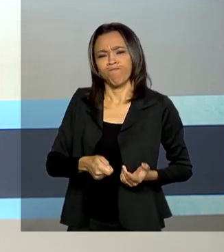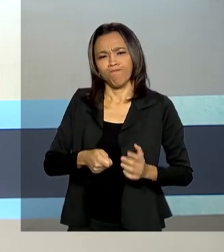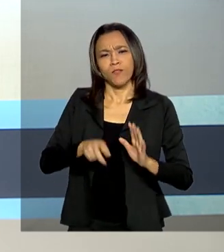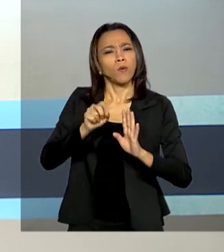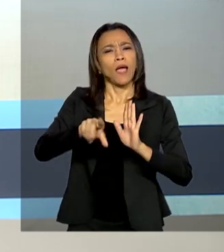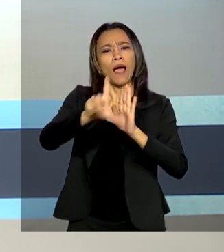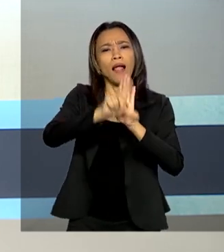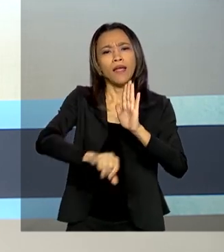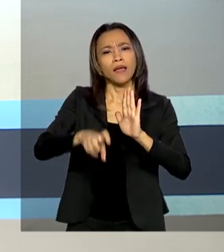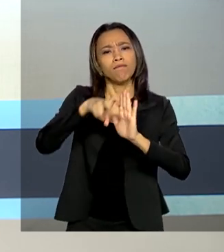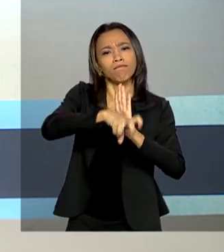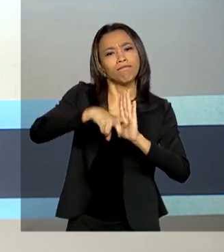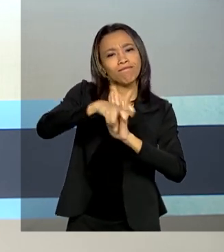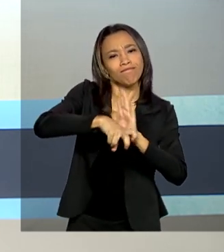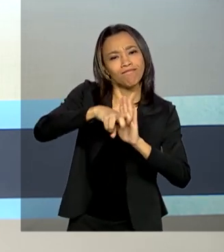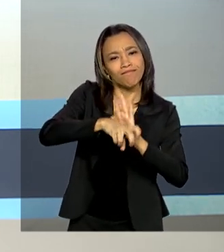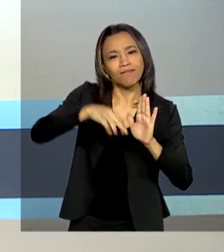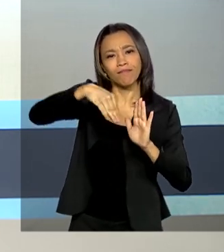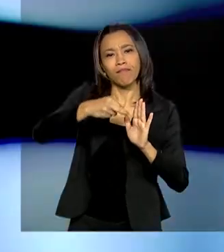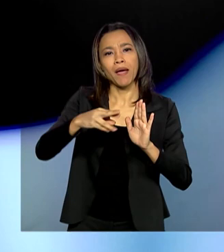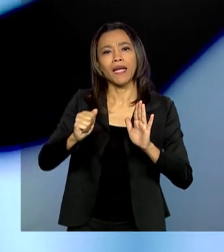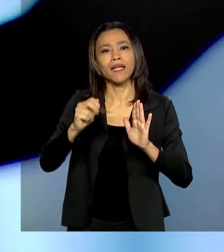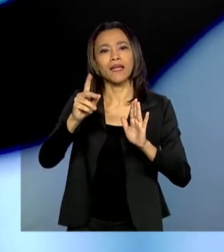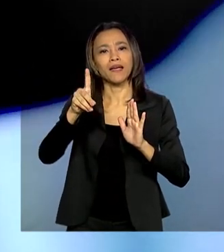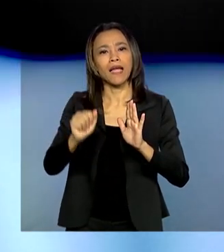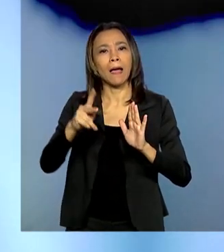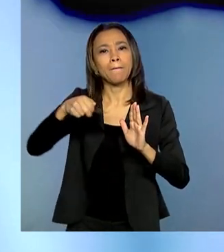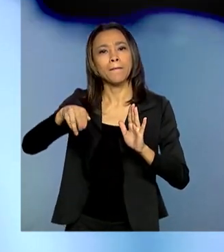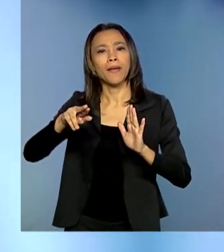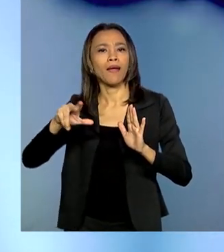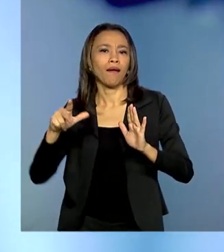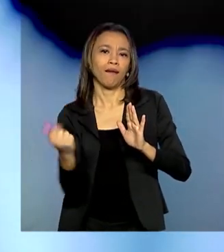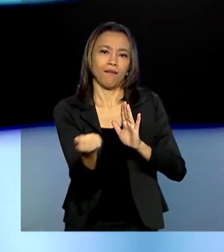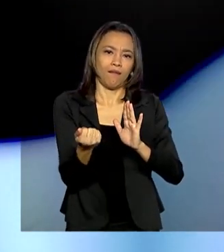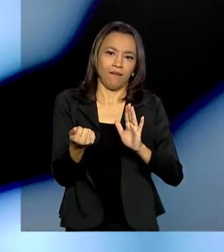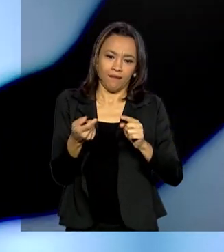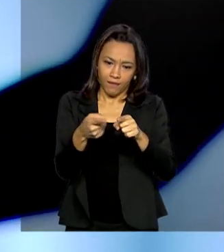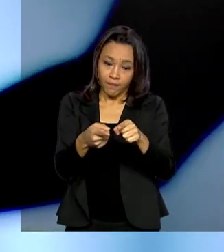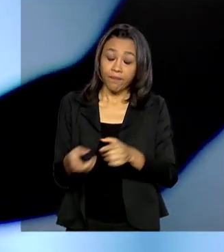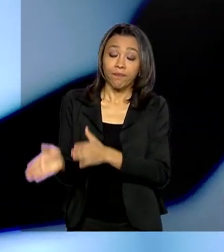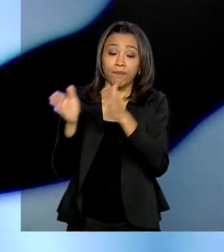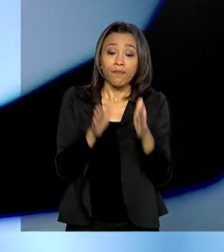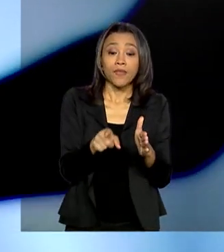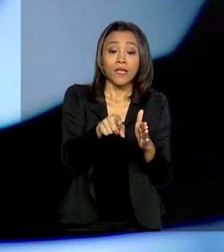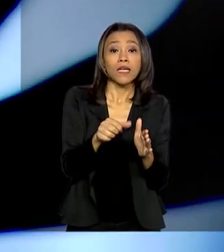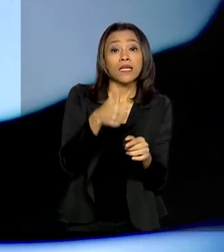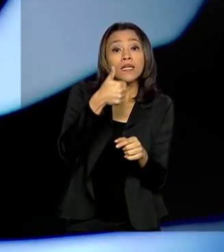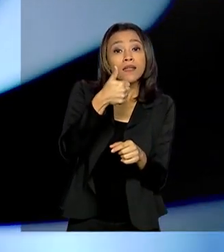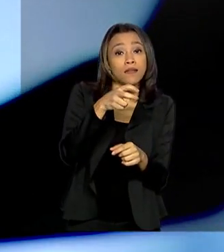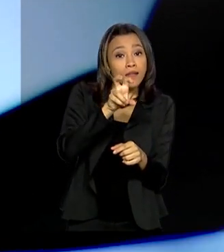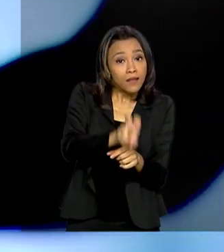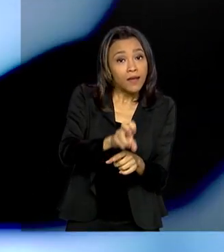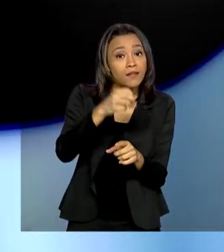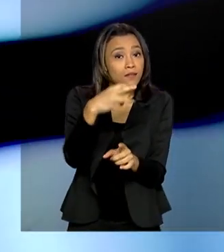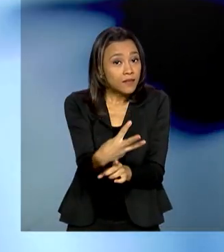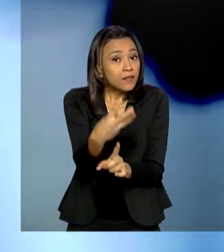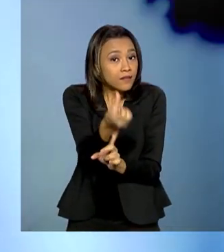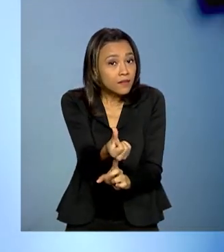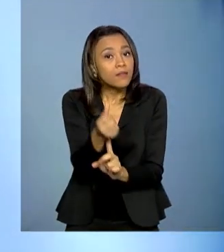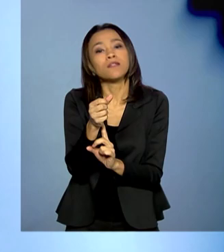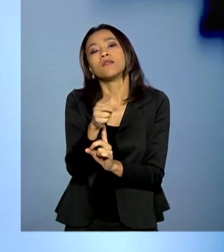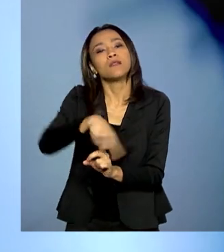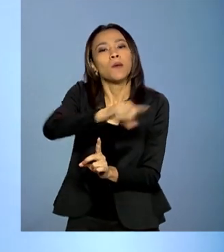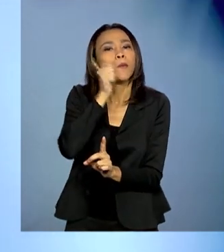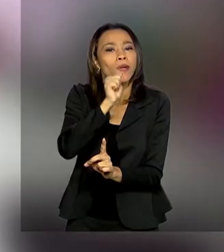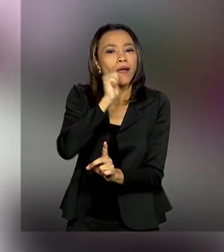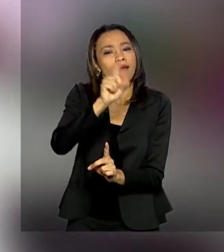que amplia a proteção da mulher. De acordo com a pesquisa, 536 mulheres são agredidas